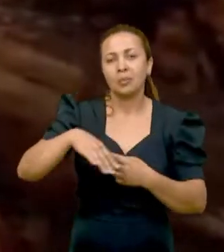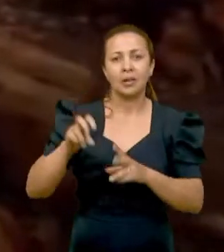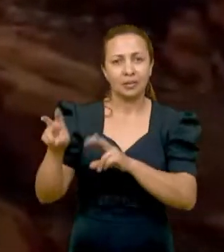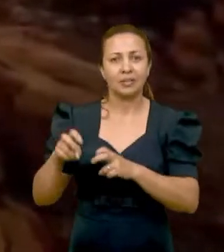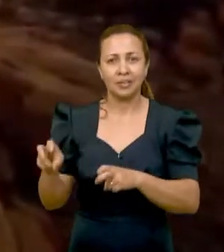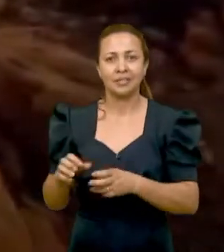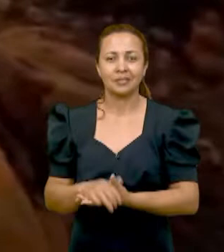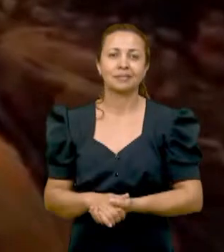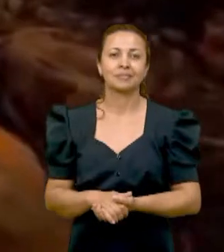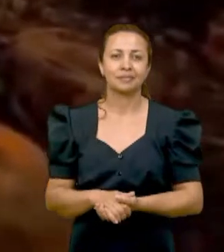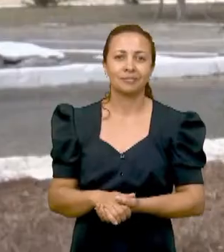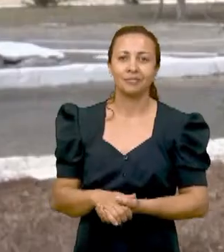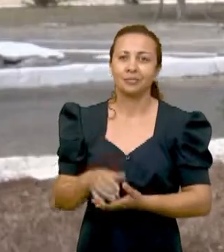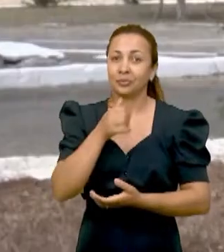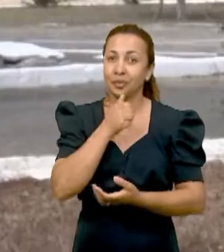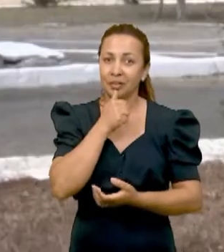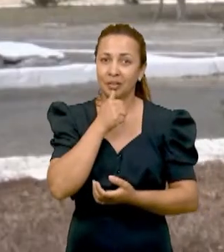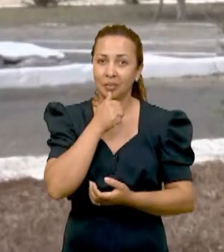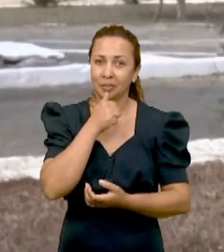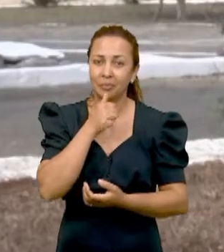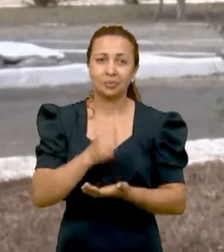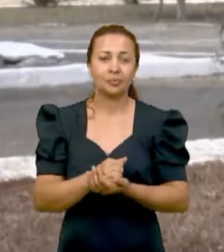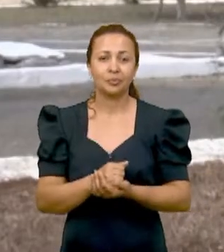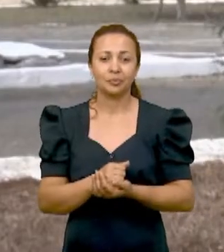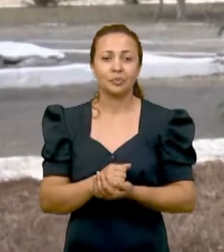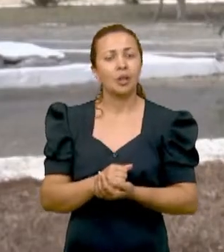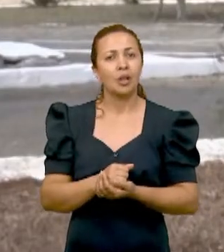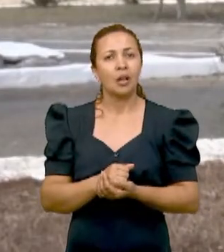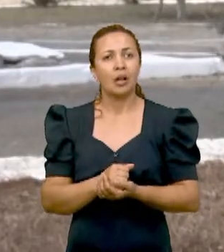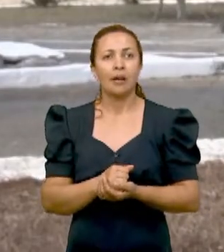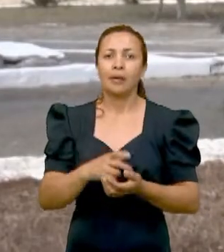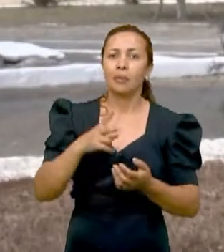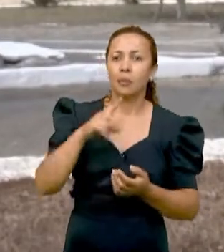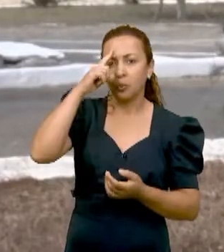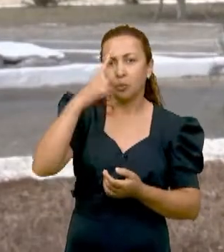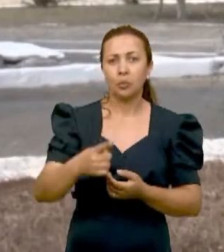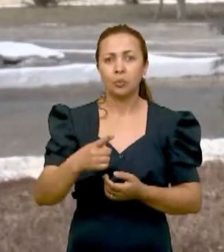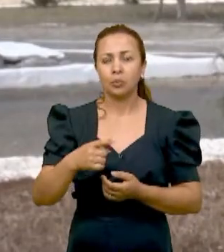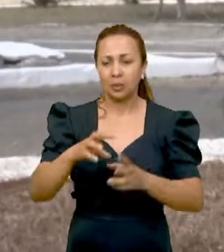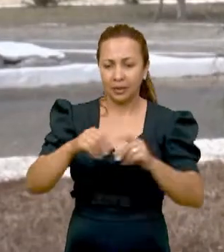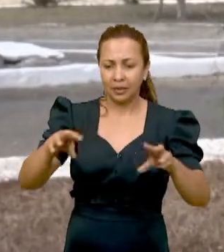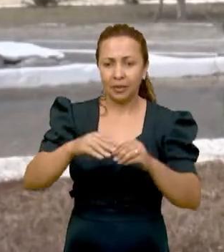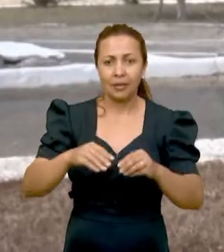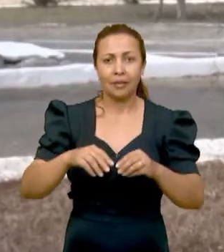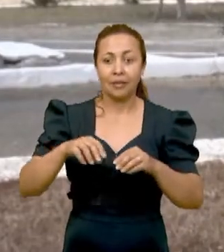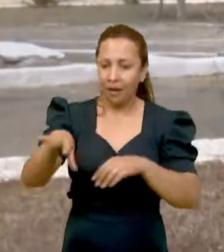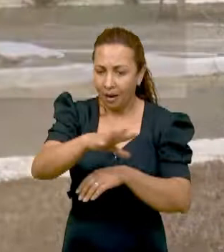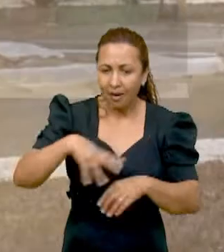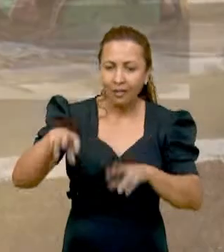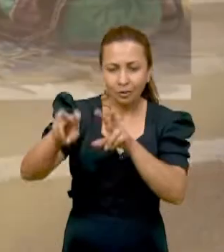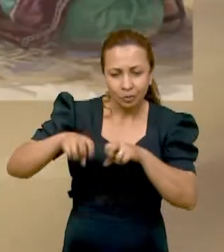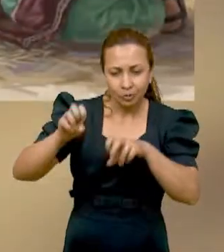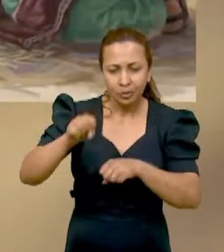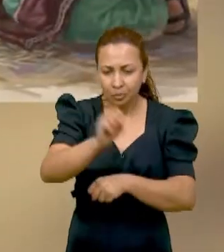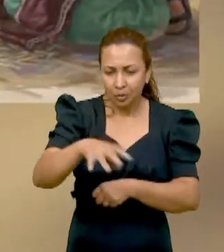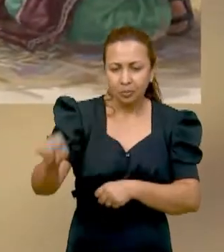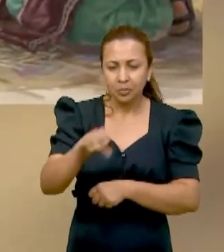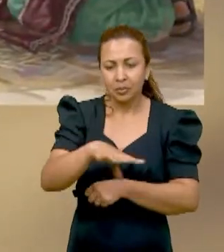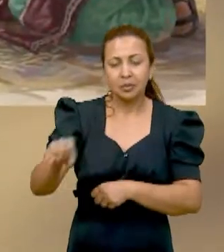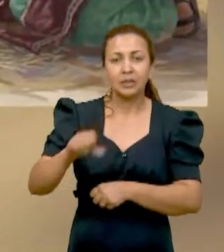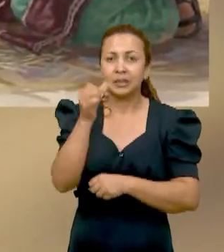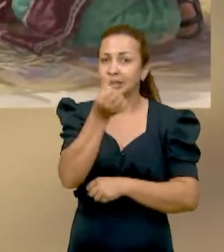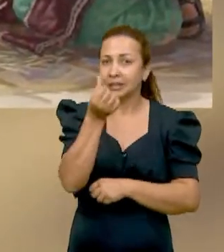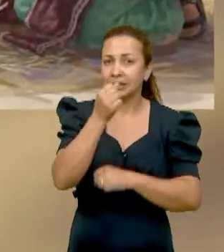de forma sorteada. As tribos maiores receberiam o maior lote de terra, as tribos menores